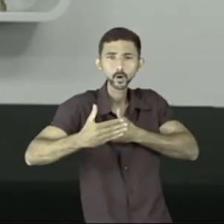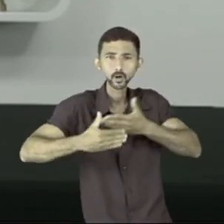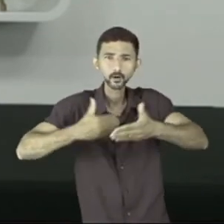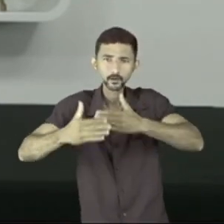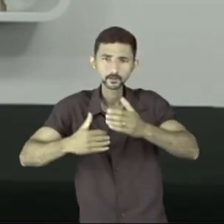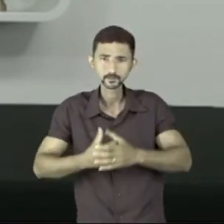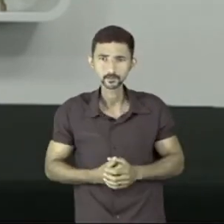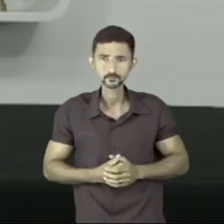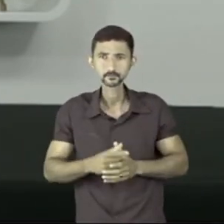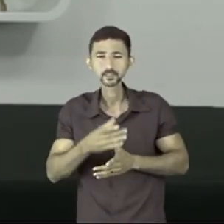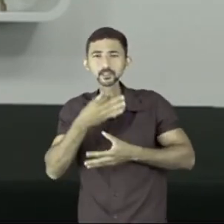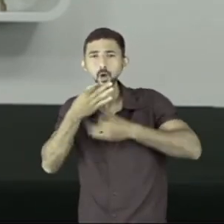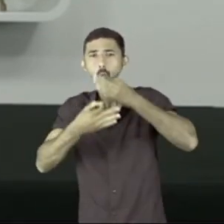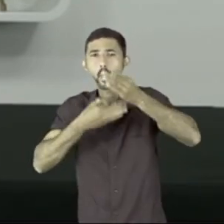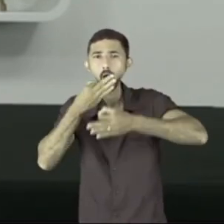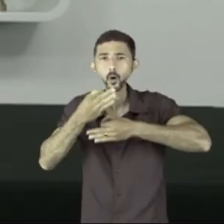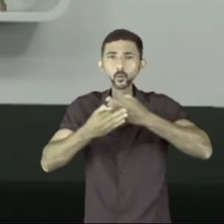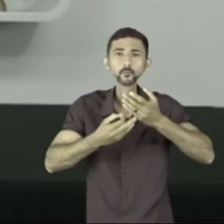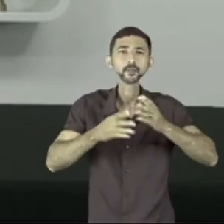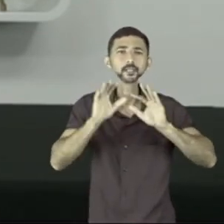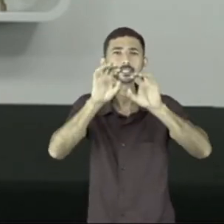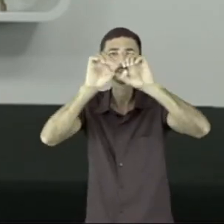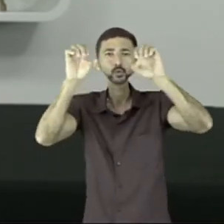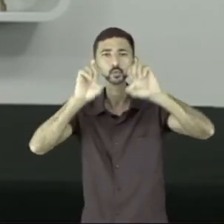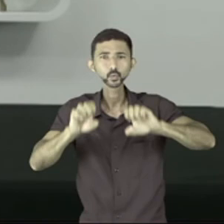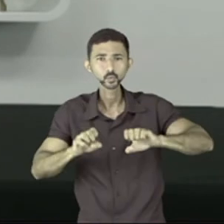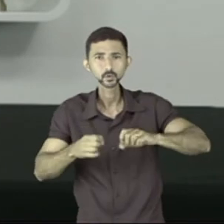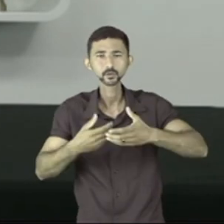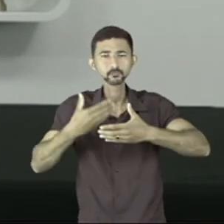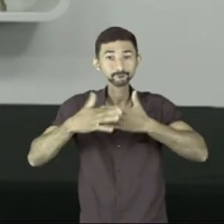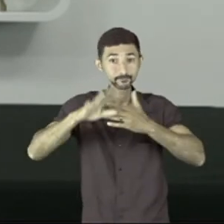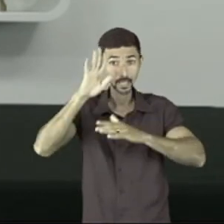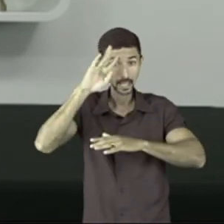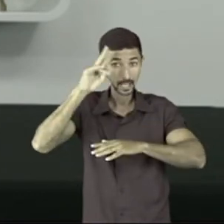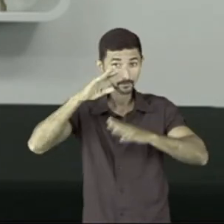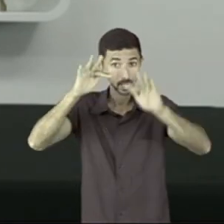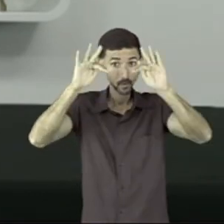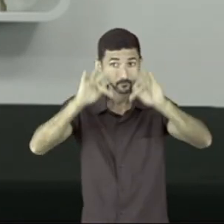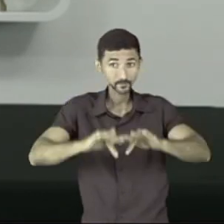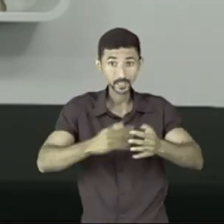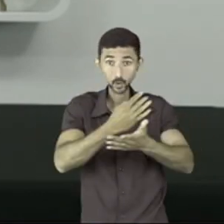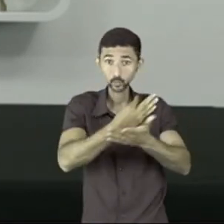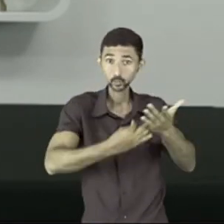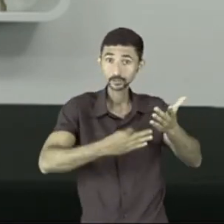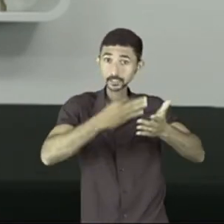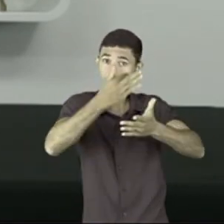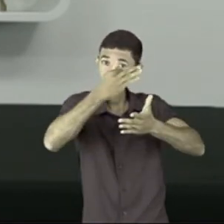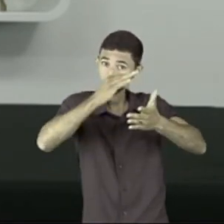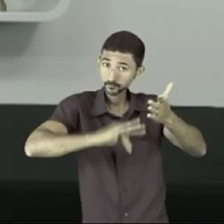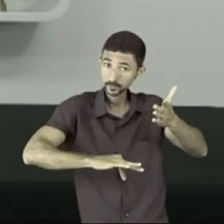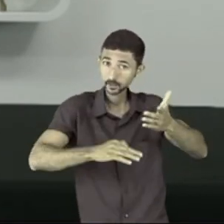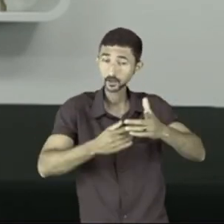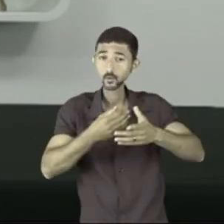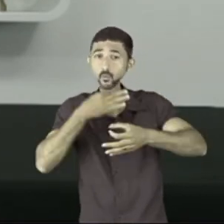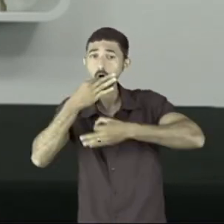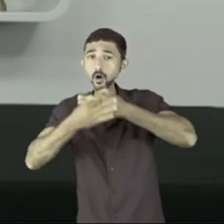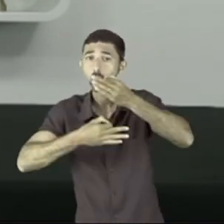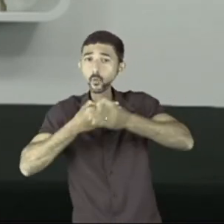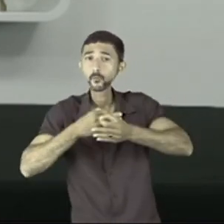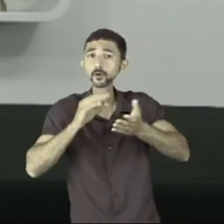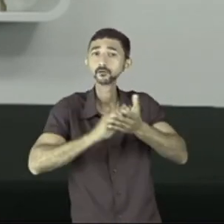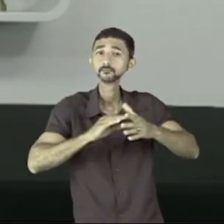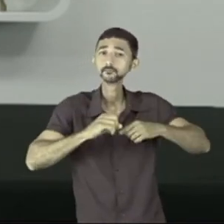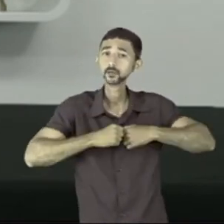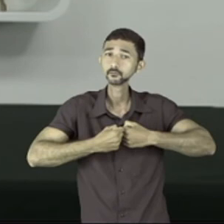e você tenha uma argumentação bem estruturada porque lembra o final de todo texto argumentativo